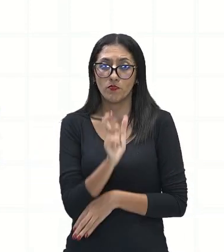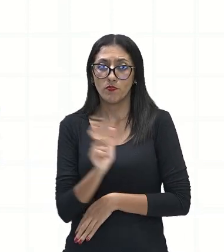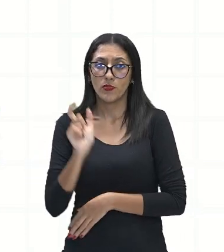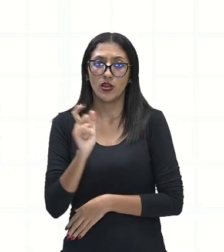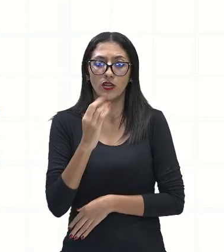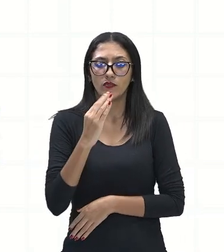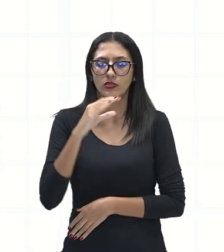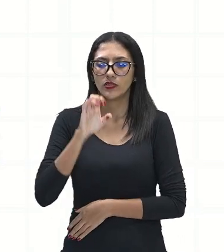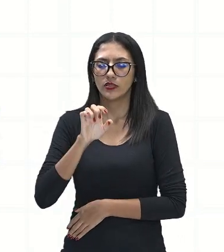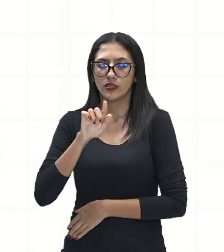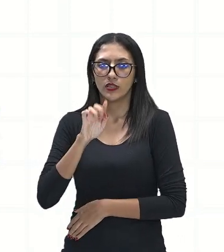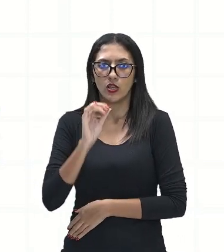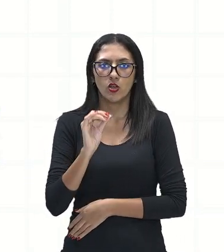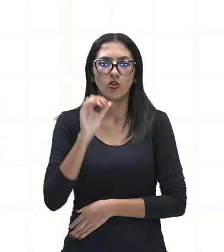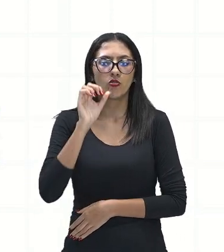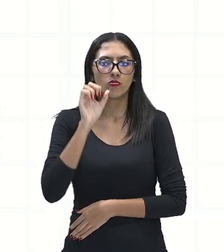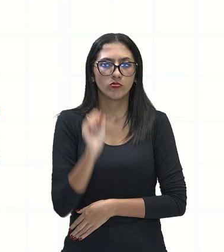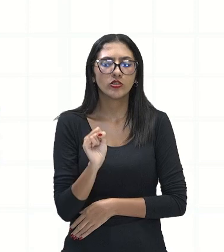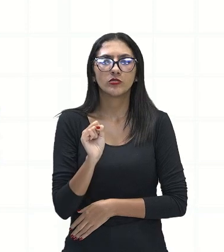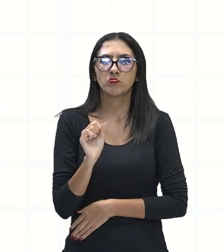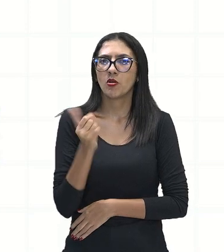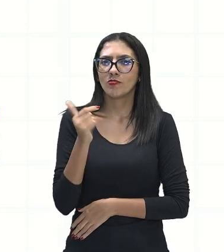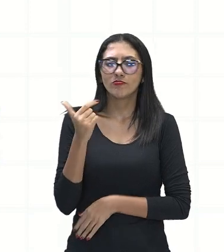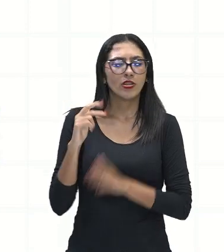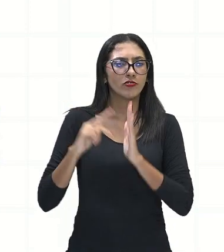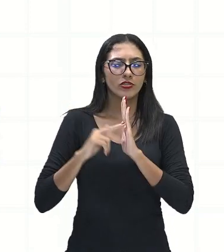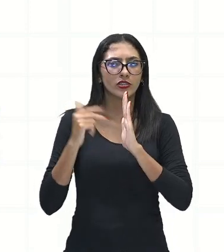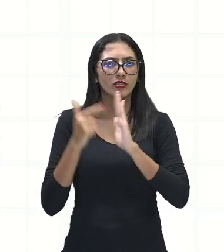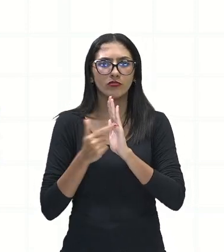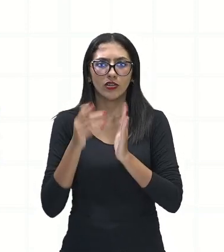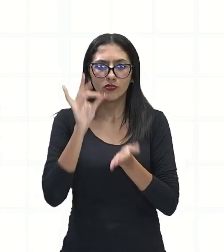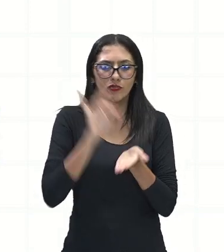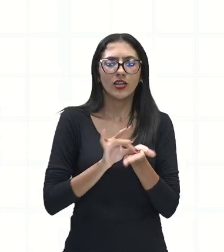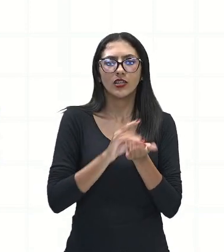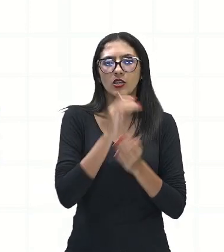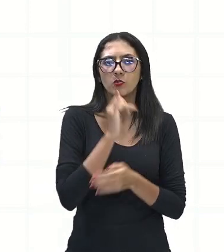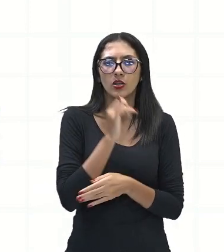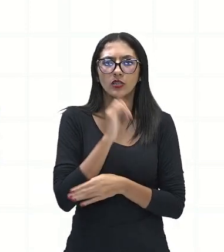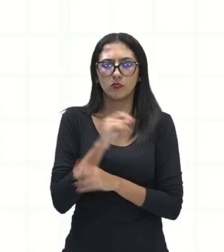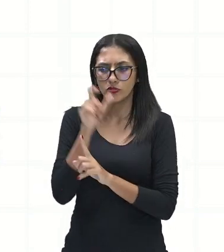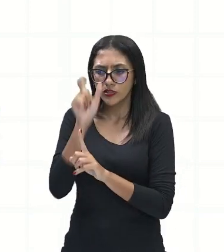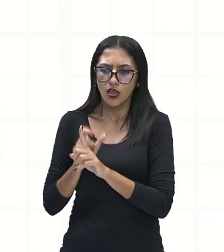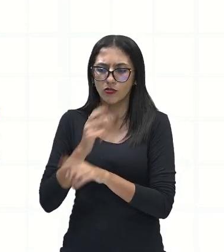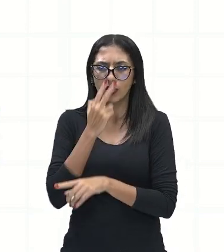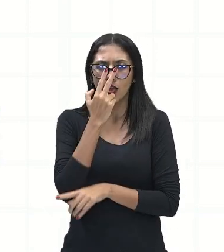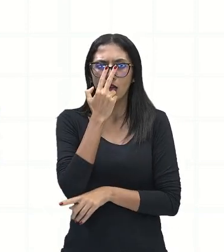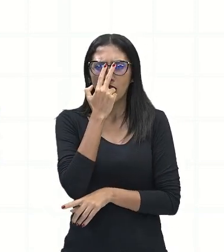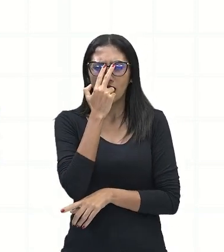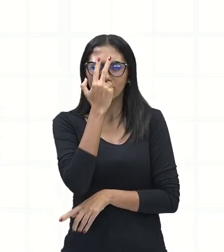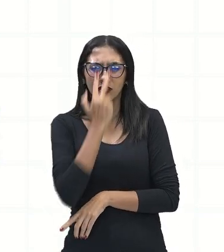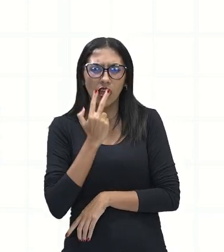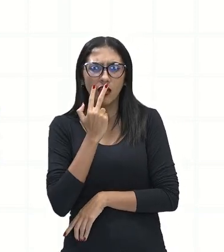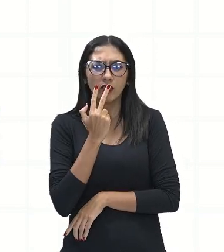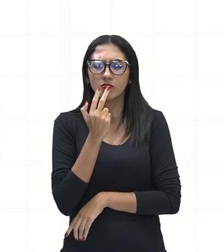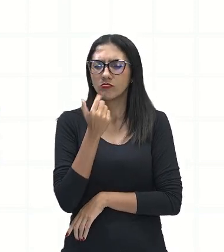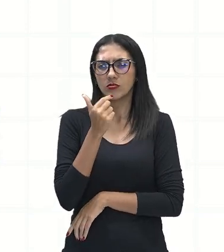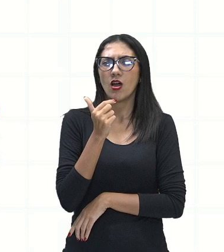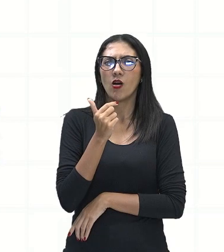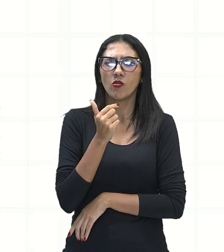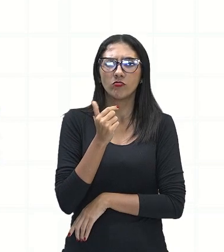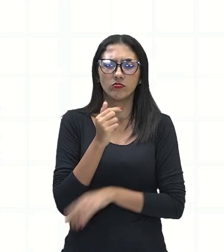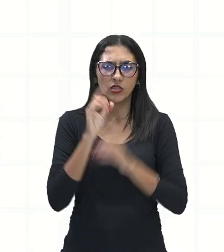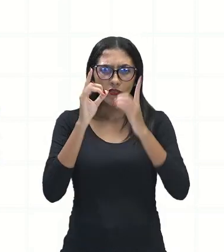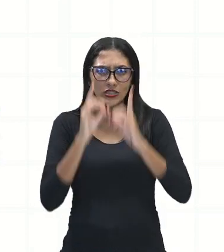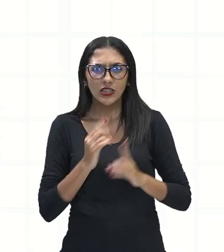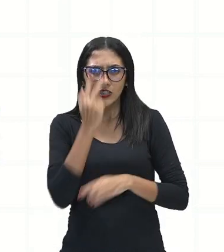não está sendo utilizada no sentido de eles serem cegos, da visão, de não enxergar. Não é nesse sentido. É no